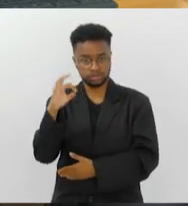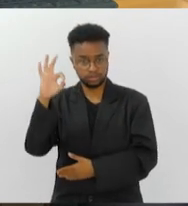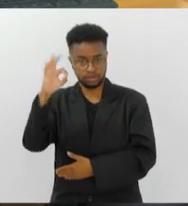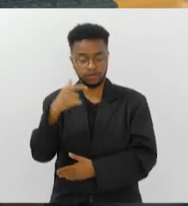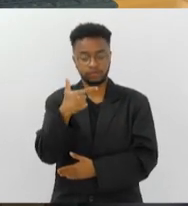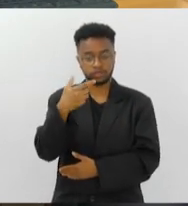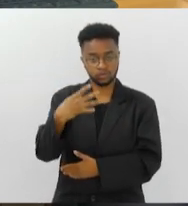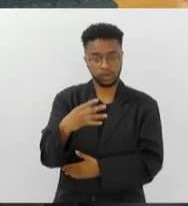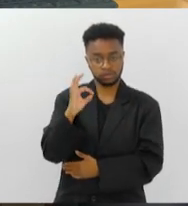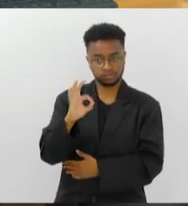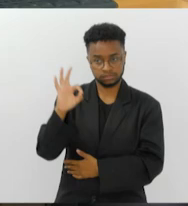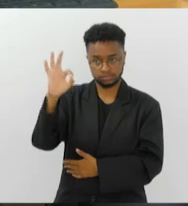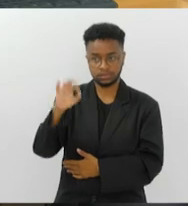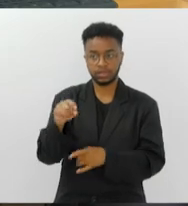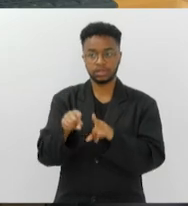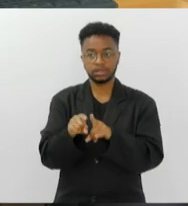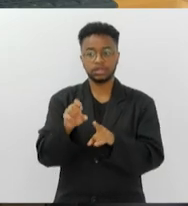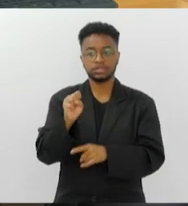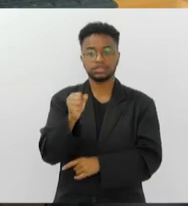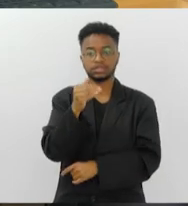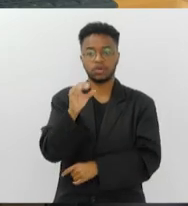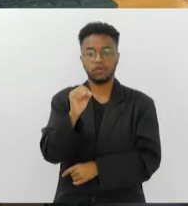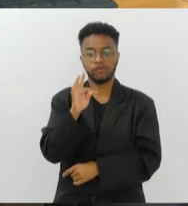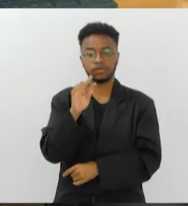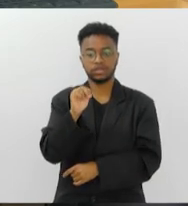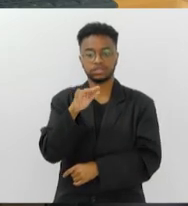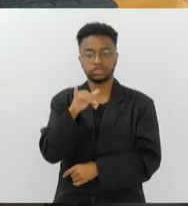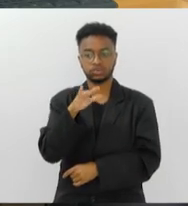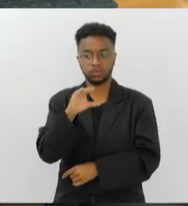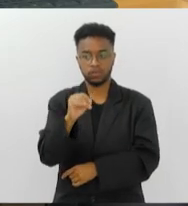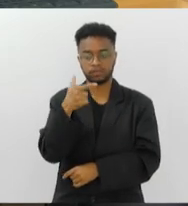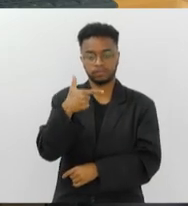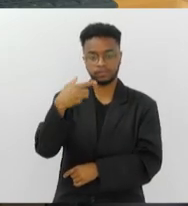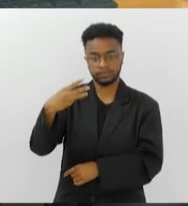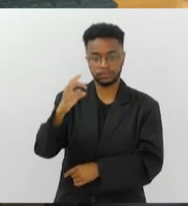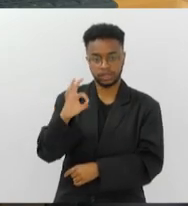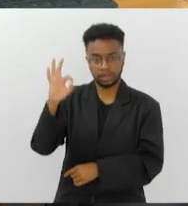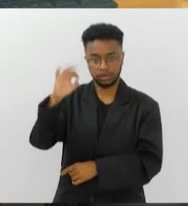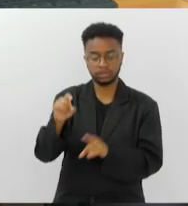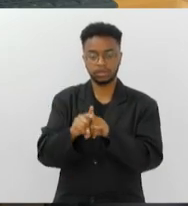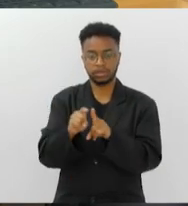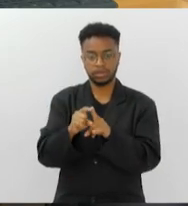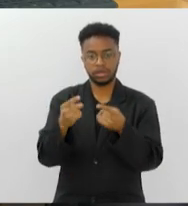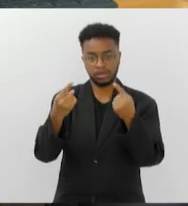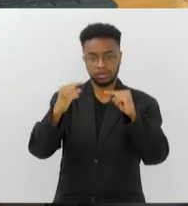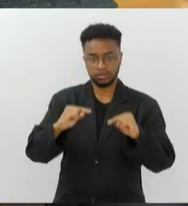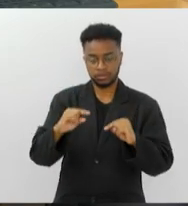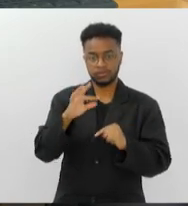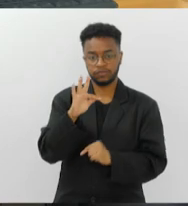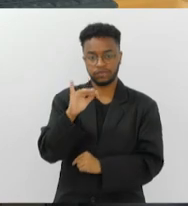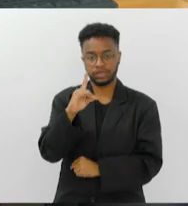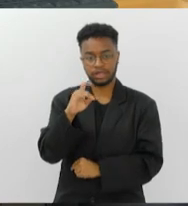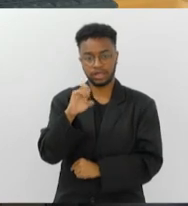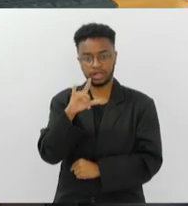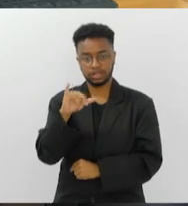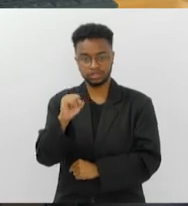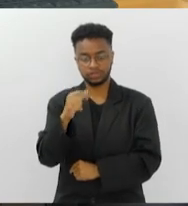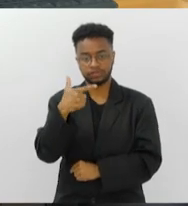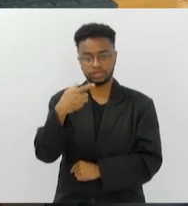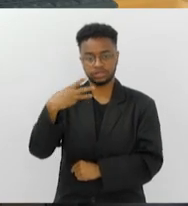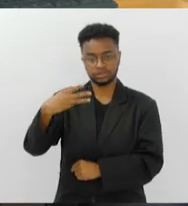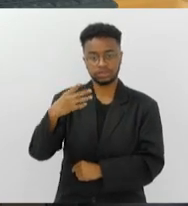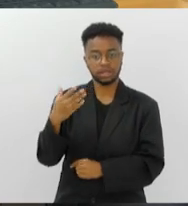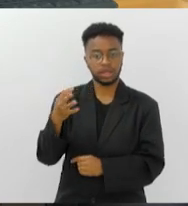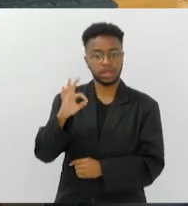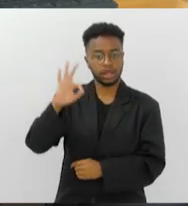Mangaratiba com 24 graus, São Francisco de Itabapuana, 23 graus, São Fidelis também, 23 graus. Vamos ver agora como